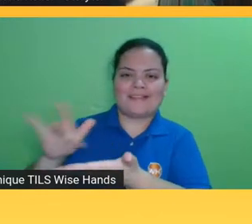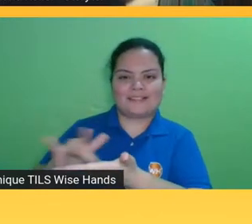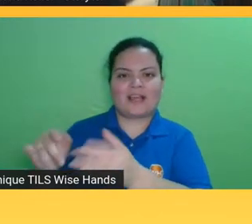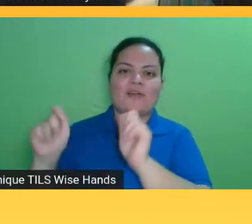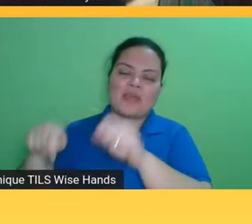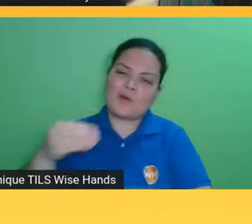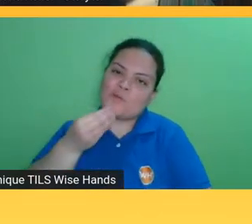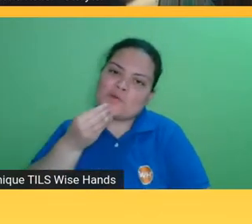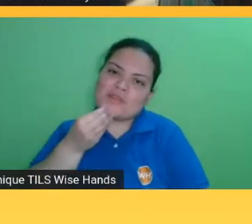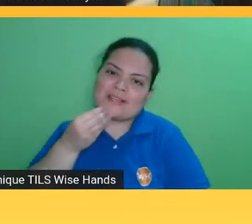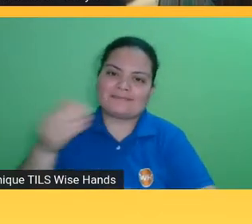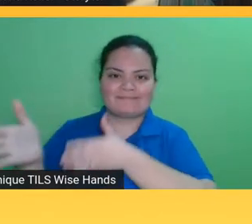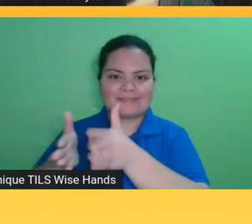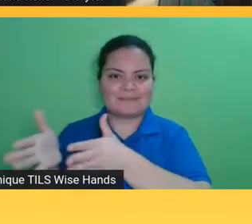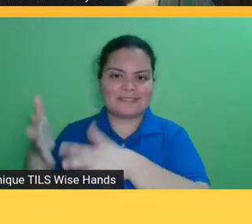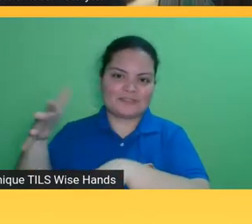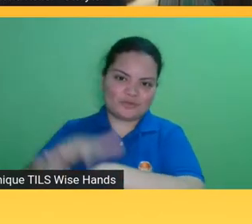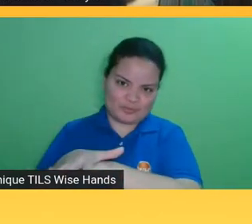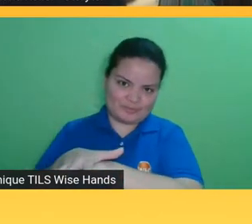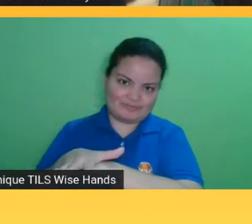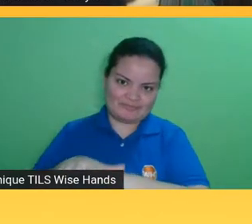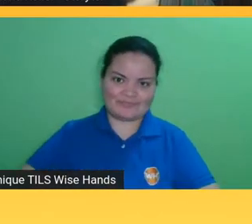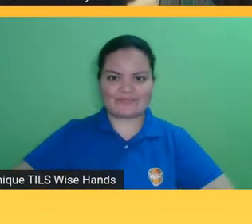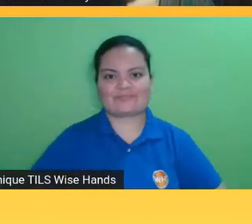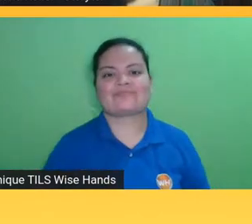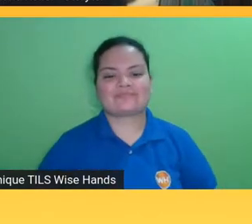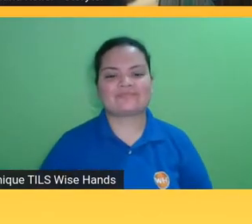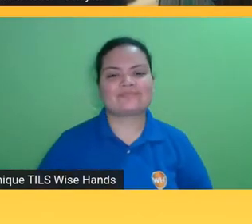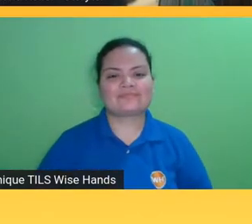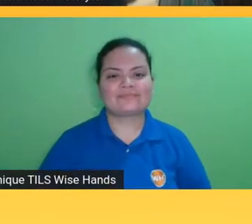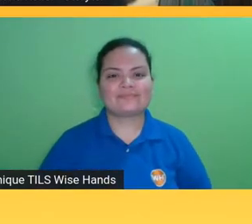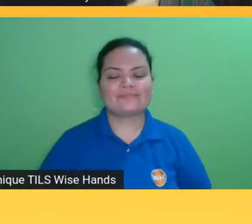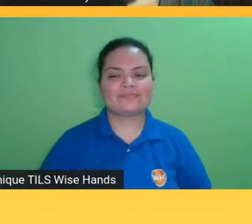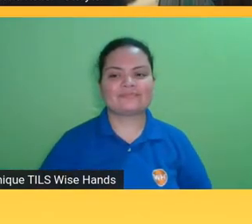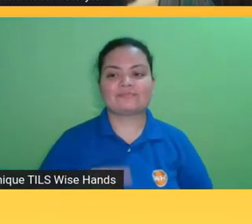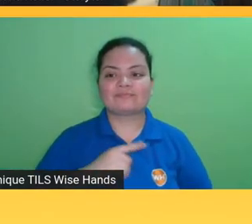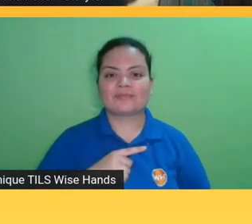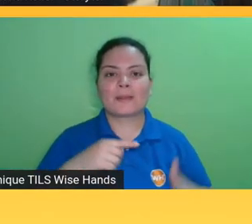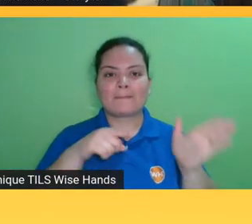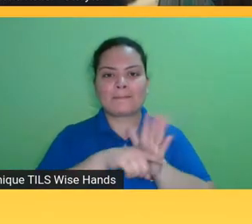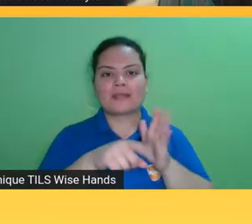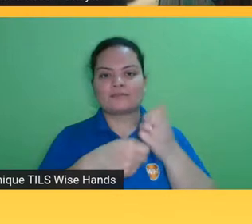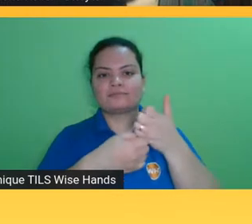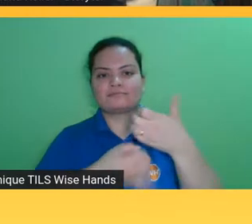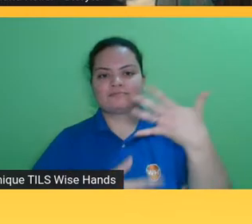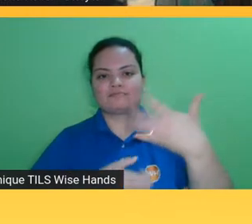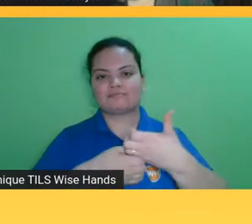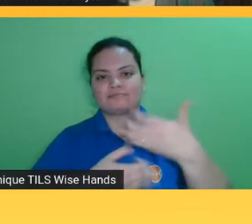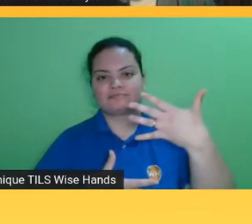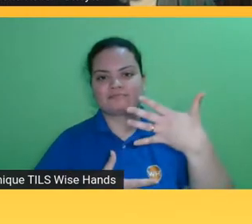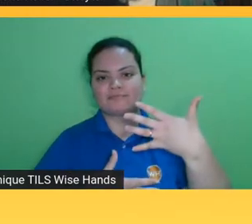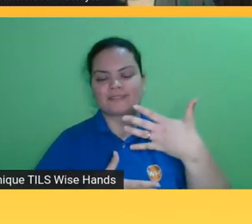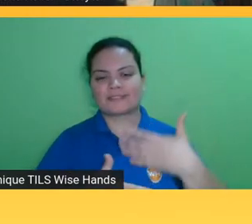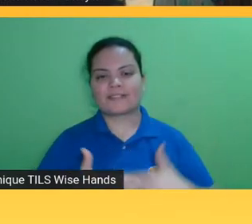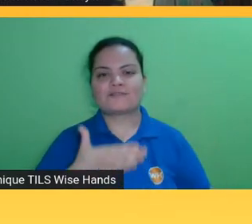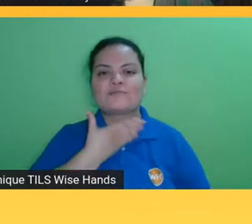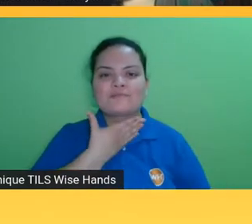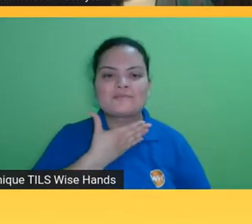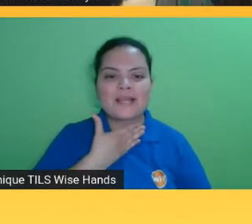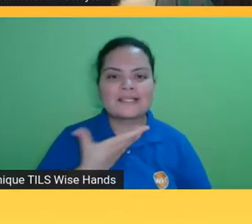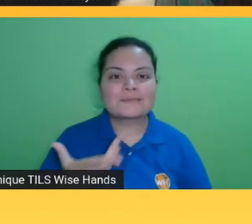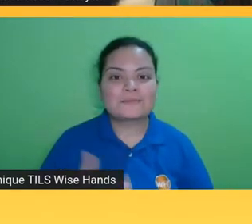legal acho que isso tem a ver com uma outra pergunta que vem aqui do pessoal que é da Beatriz Helena Lopes que